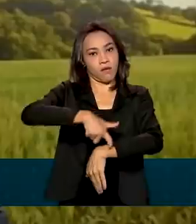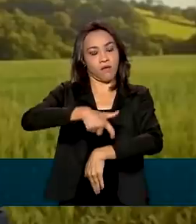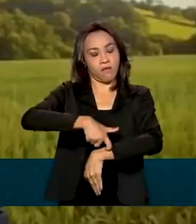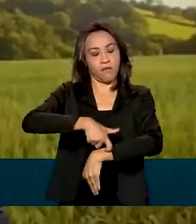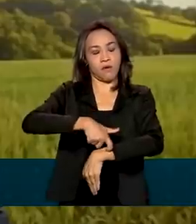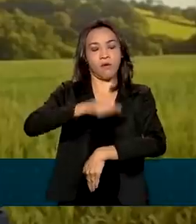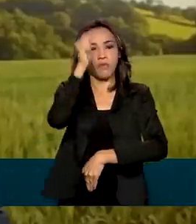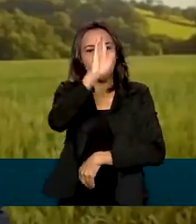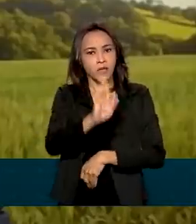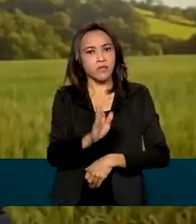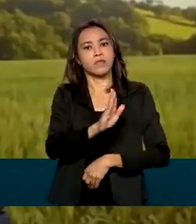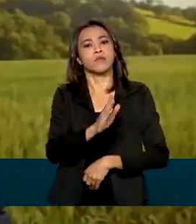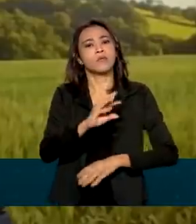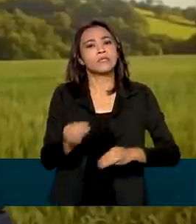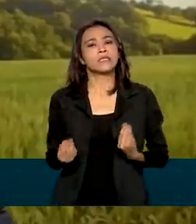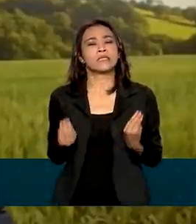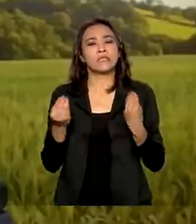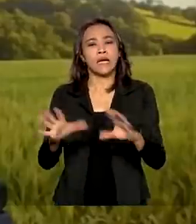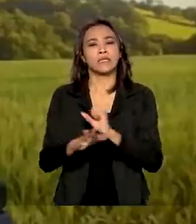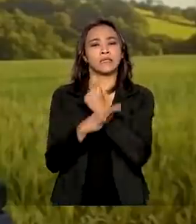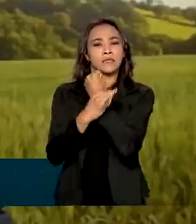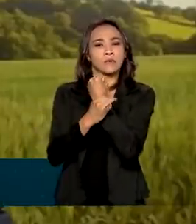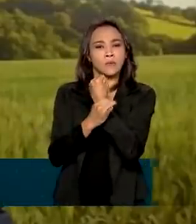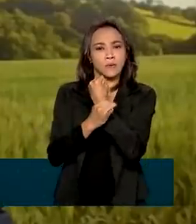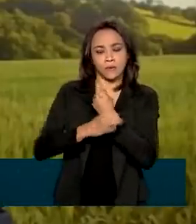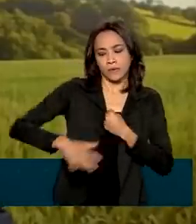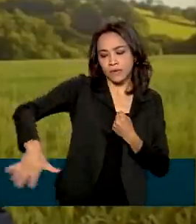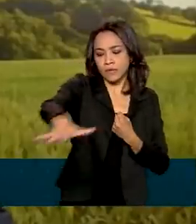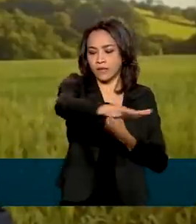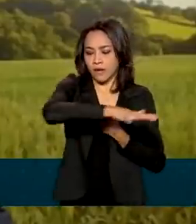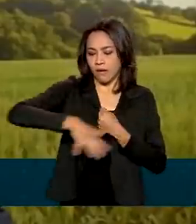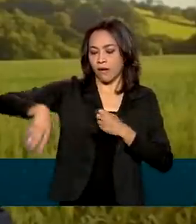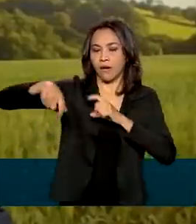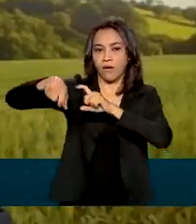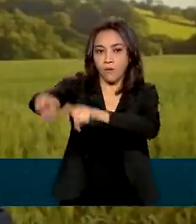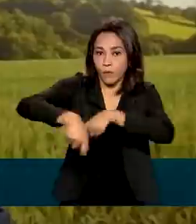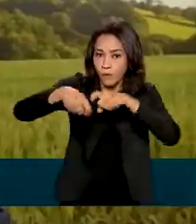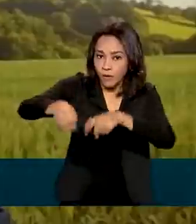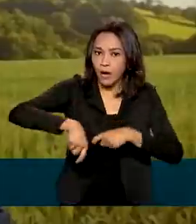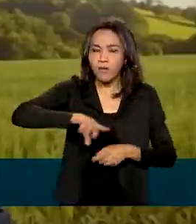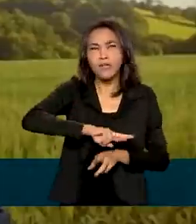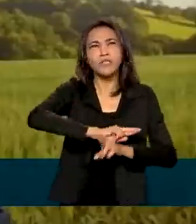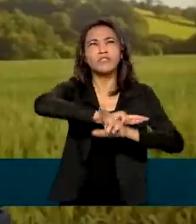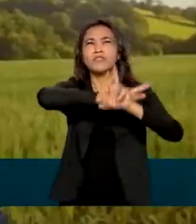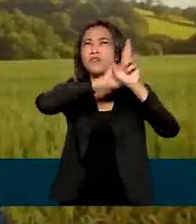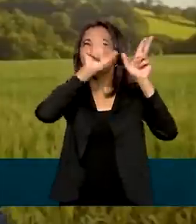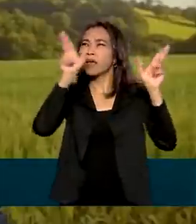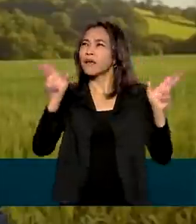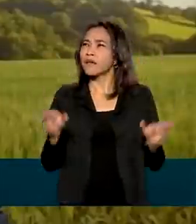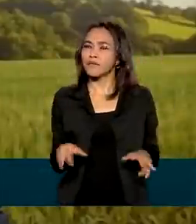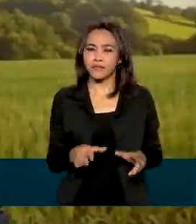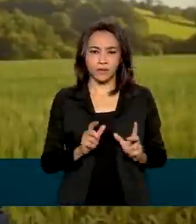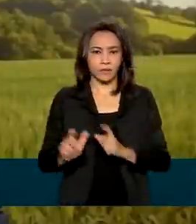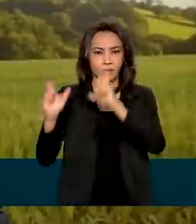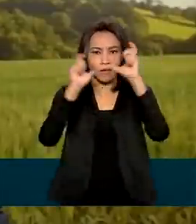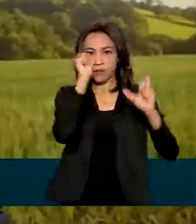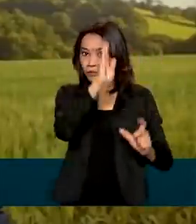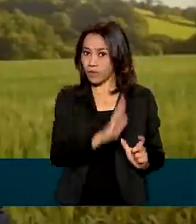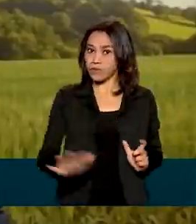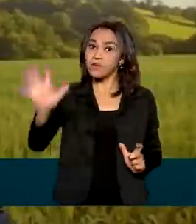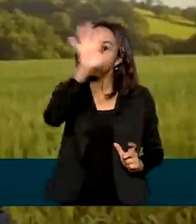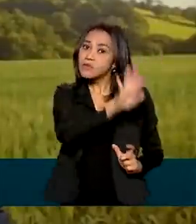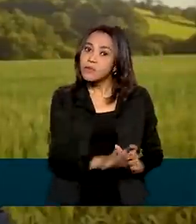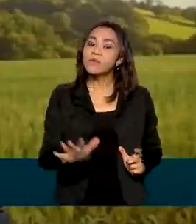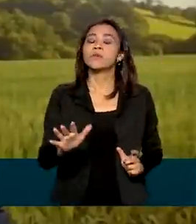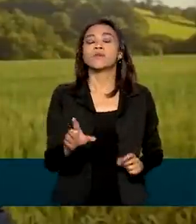setor agropecuária, popularizando o seguro rural nas diferentes regiões produtoras do país e atendendo